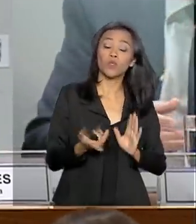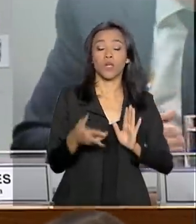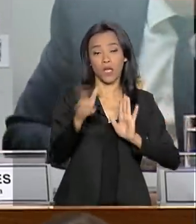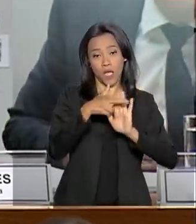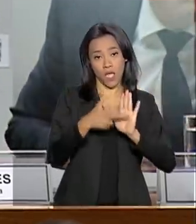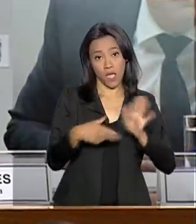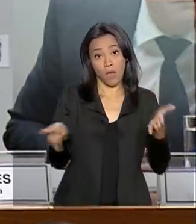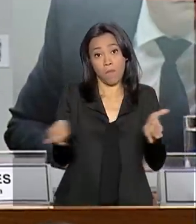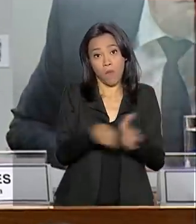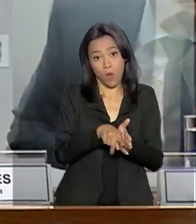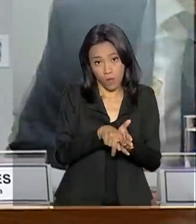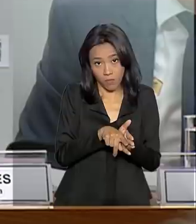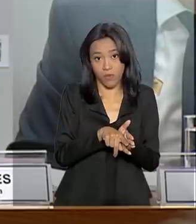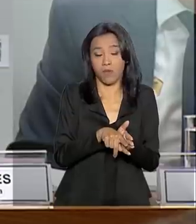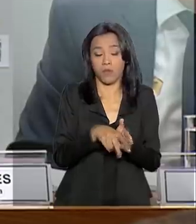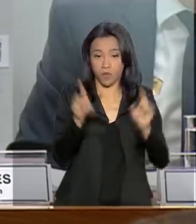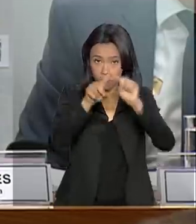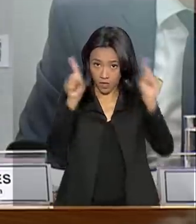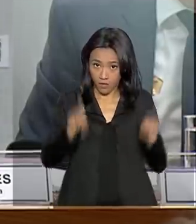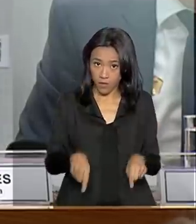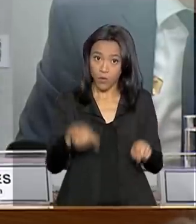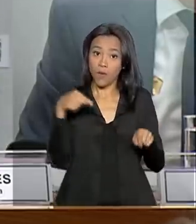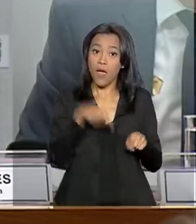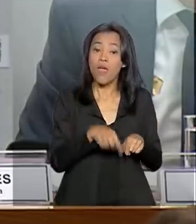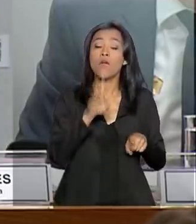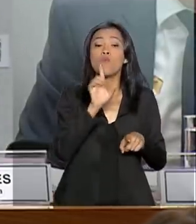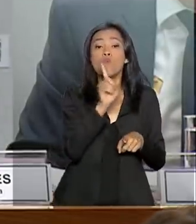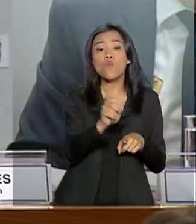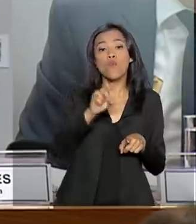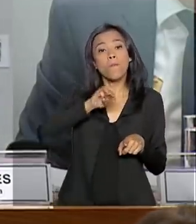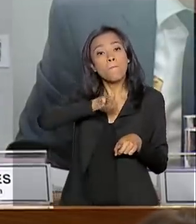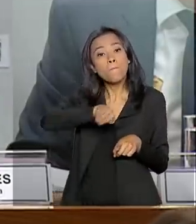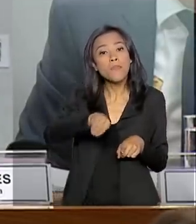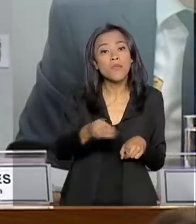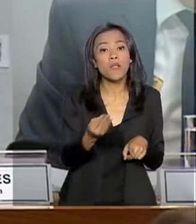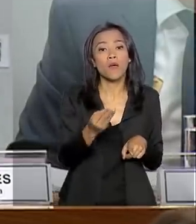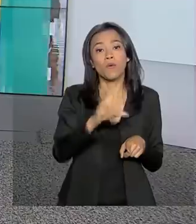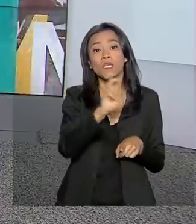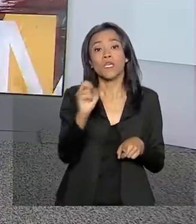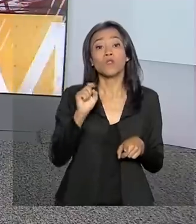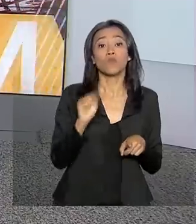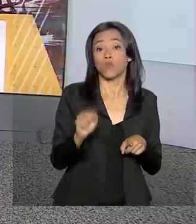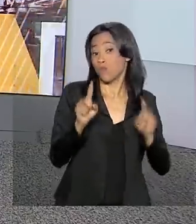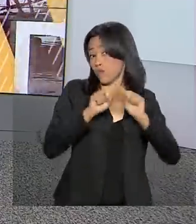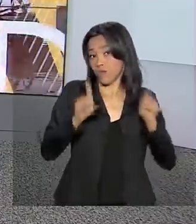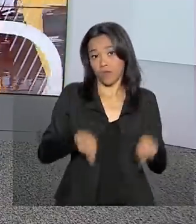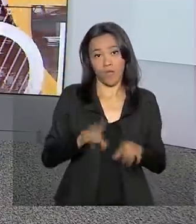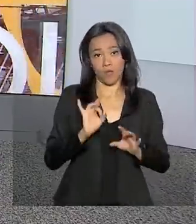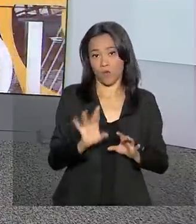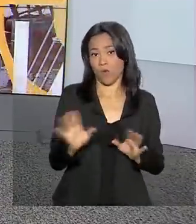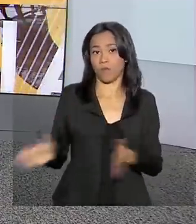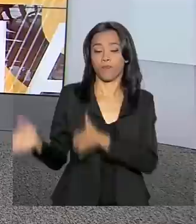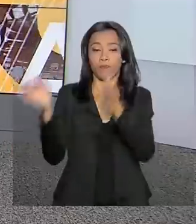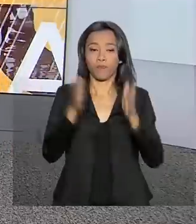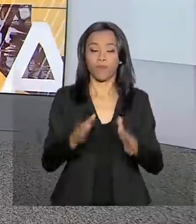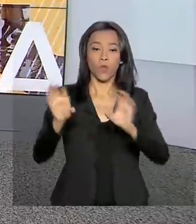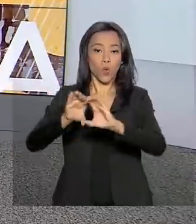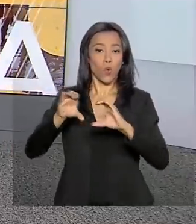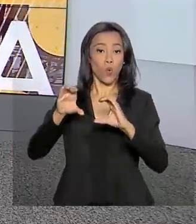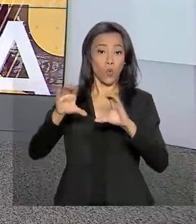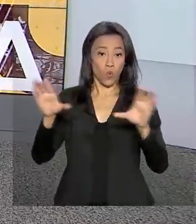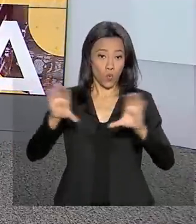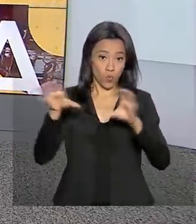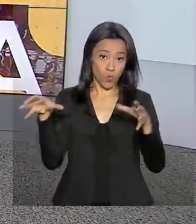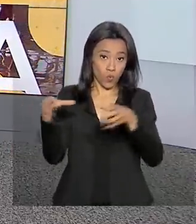servidores, que ele faz a comparação, são um milhão e meio só de funcionários. O Comitê de Política Monetária, o